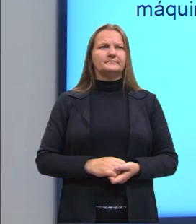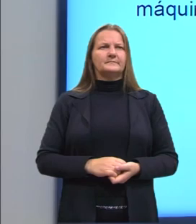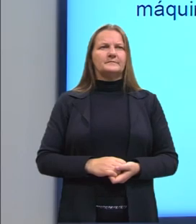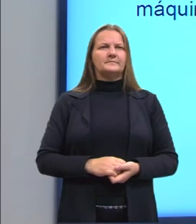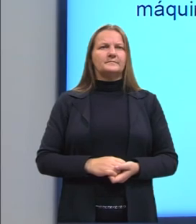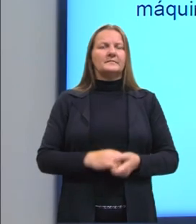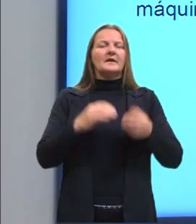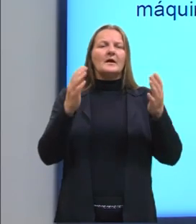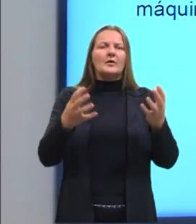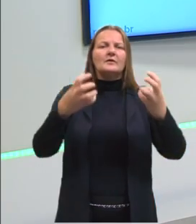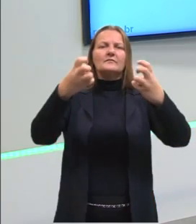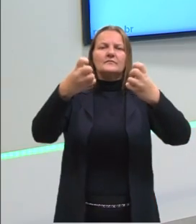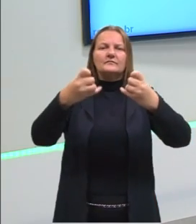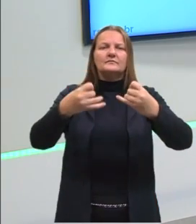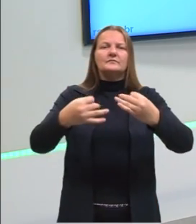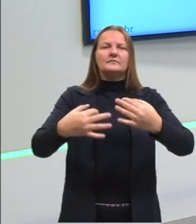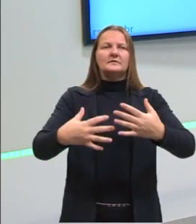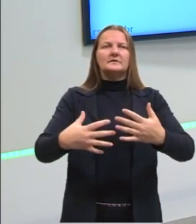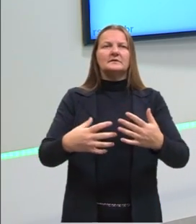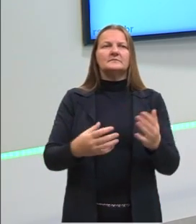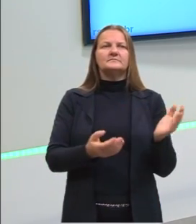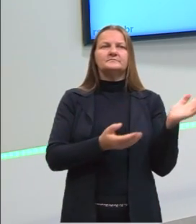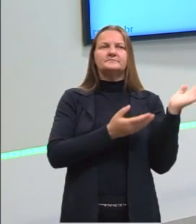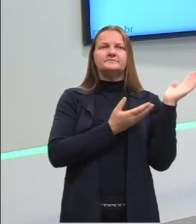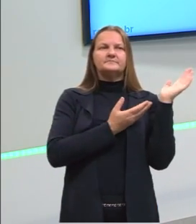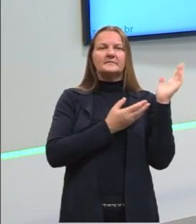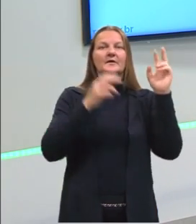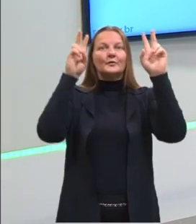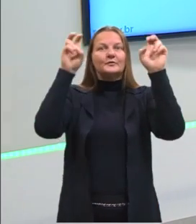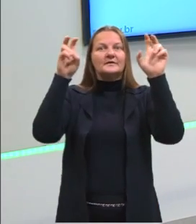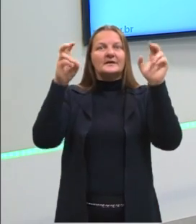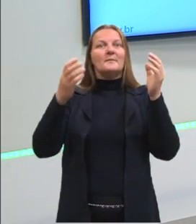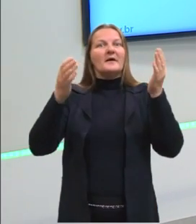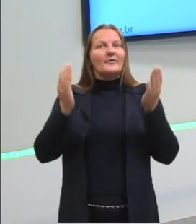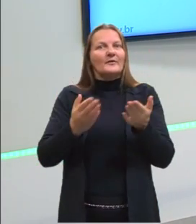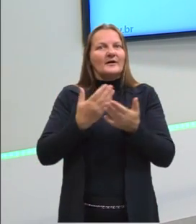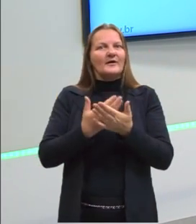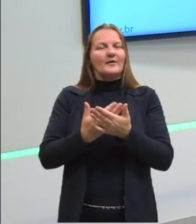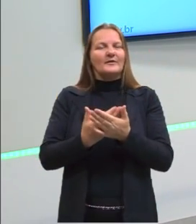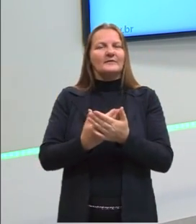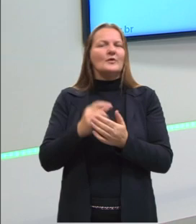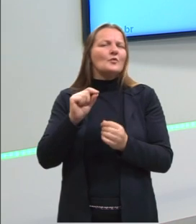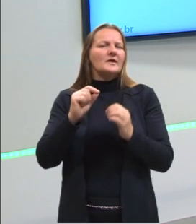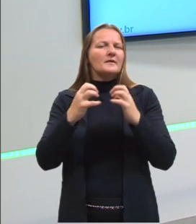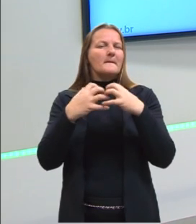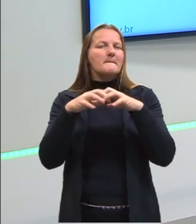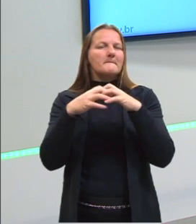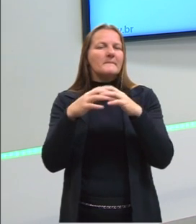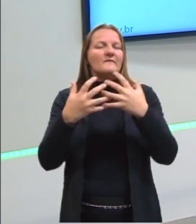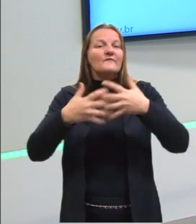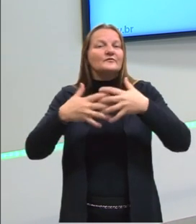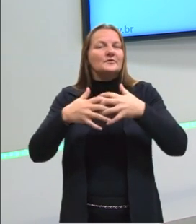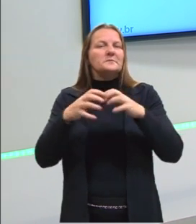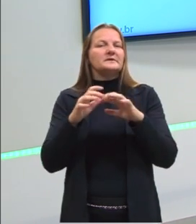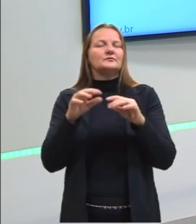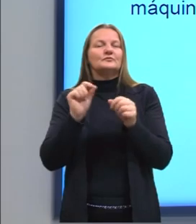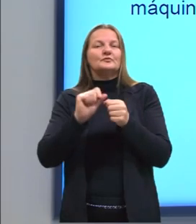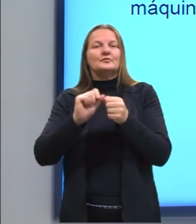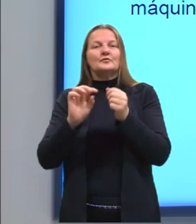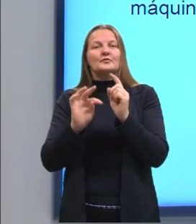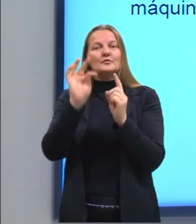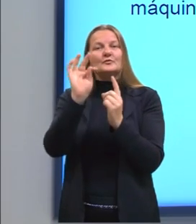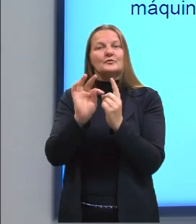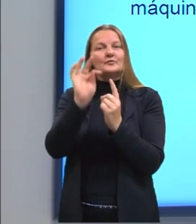Bom, agora, então, chegando no nosso tema, da nossa aula, né, as máquinas térmicas. As máquinas térmicas são aquelas que